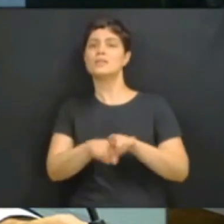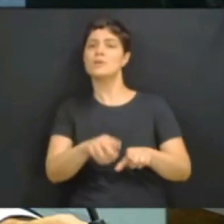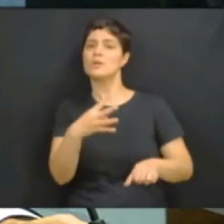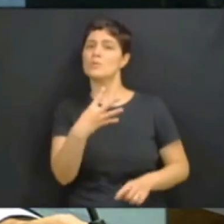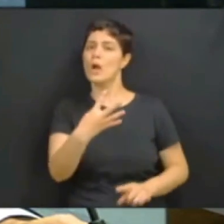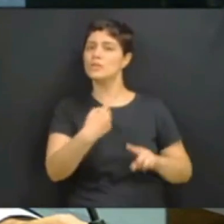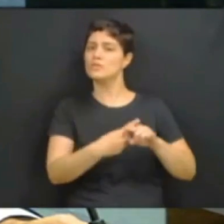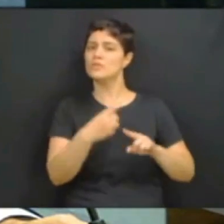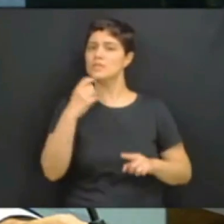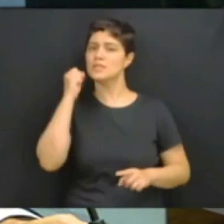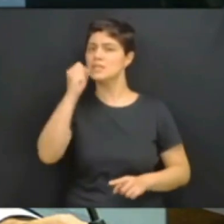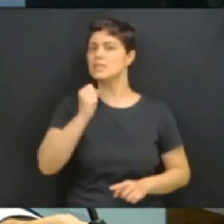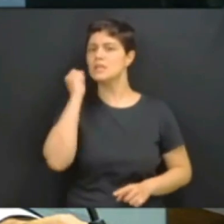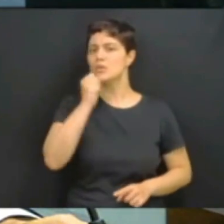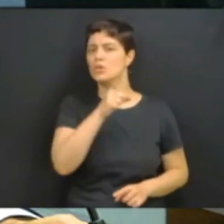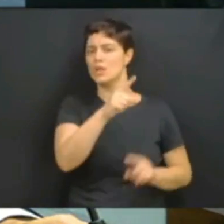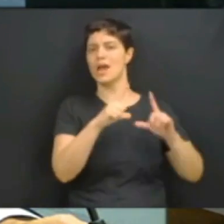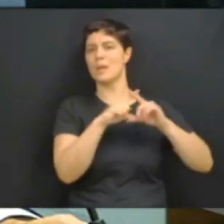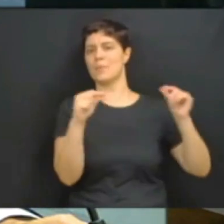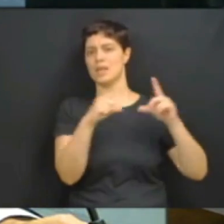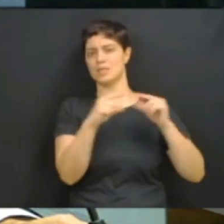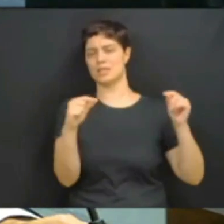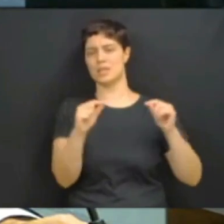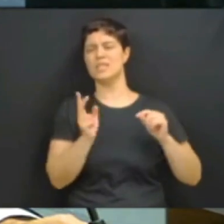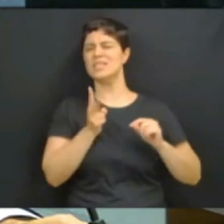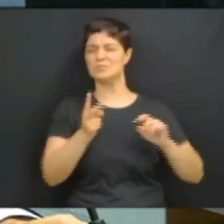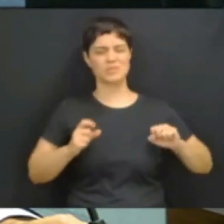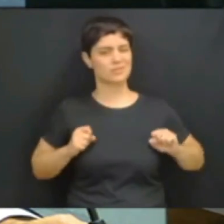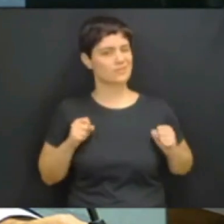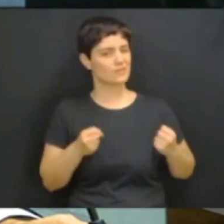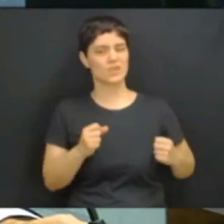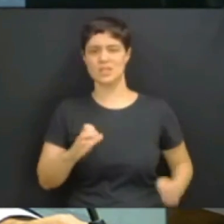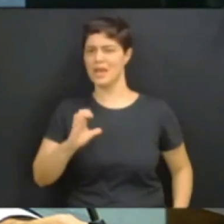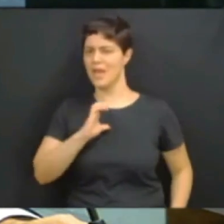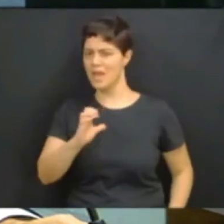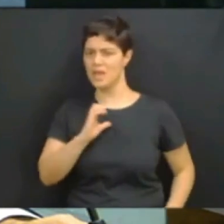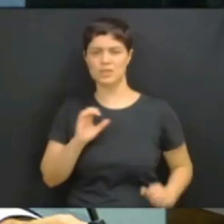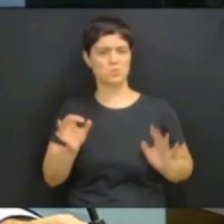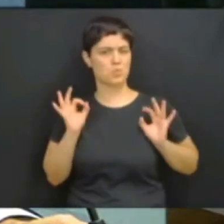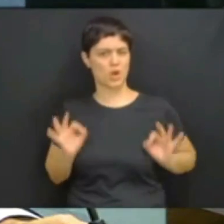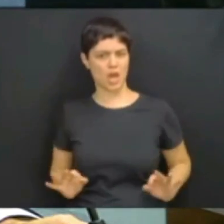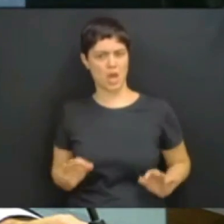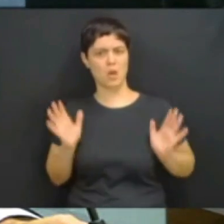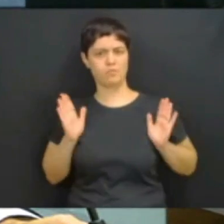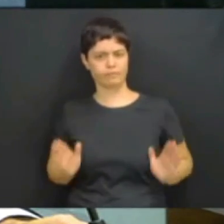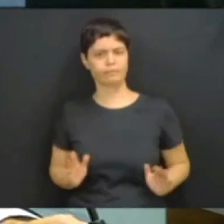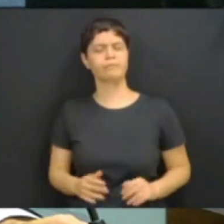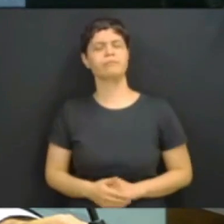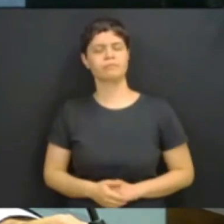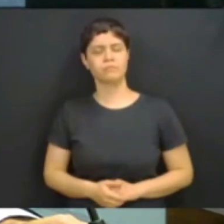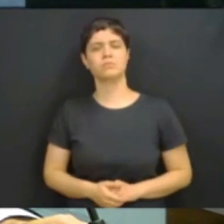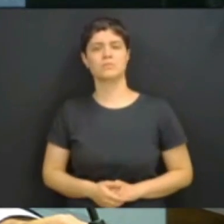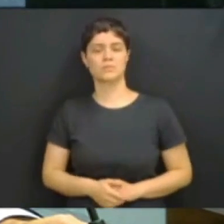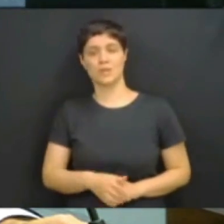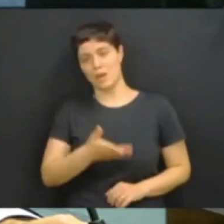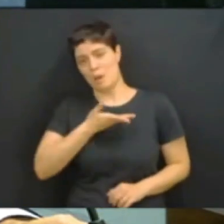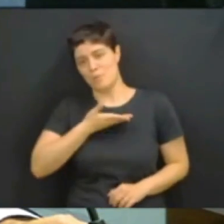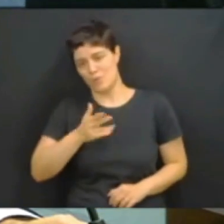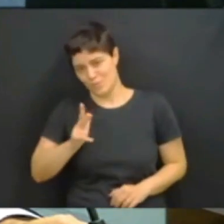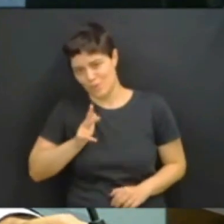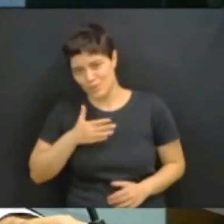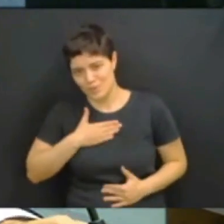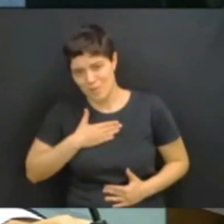sempre muito clara da defesa da ética, a defesa da moralidade. Então, um amigo particular.